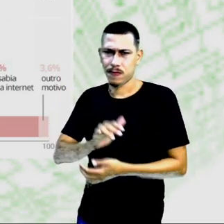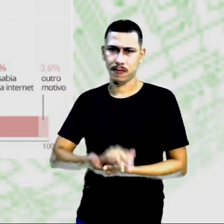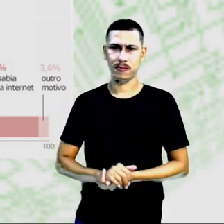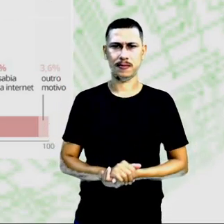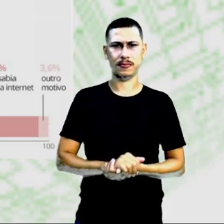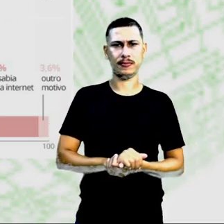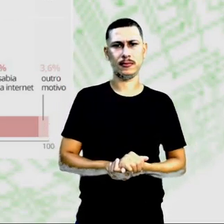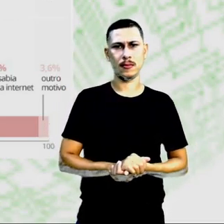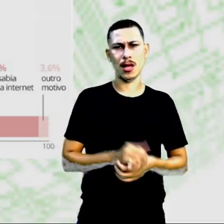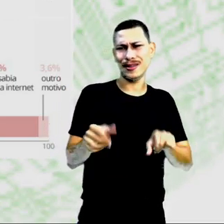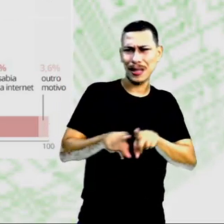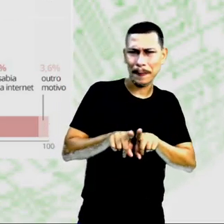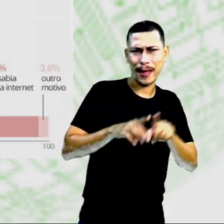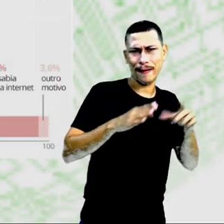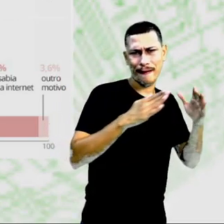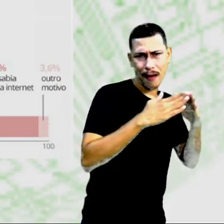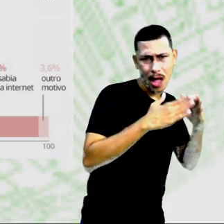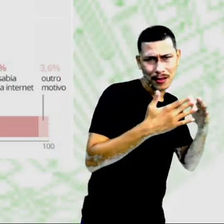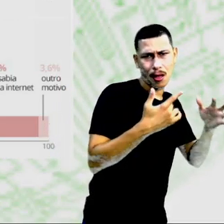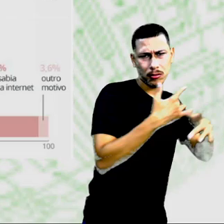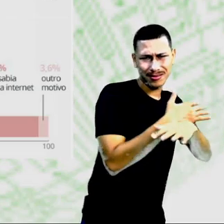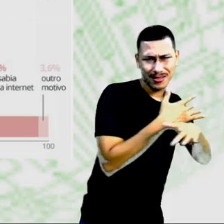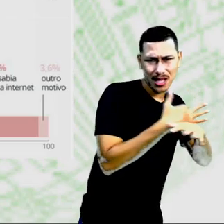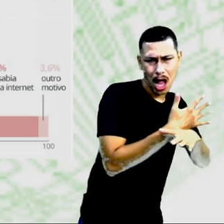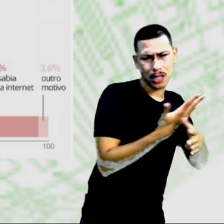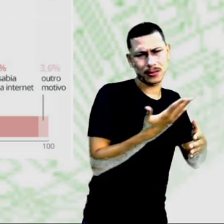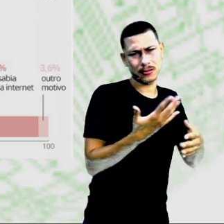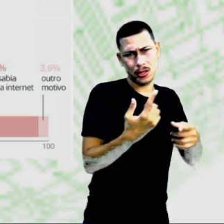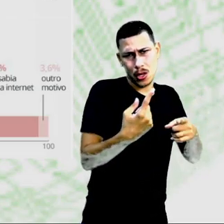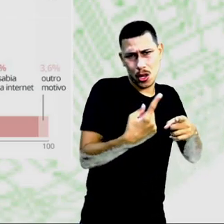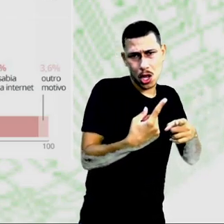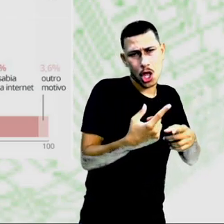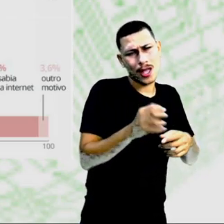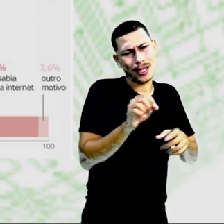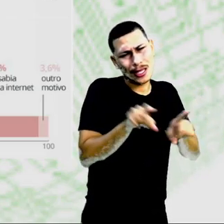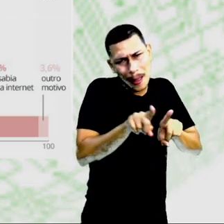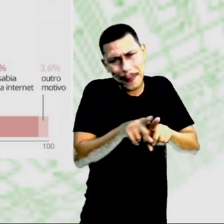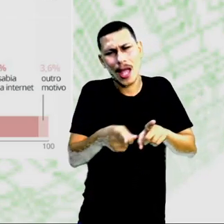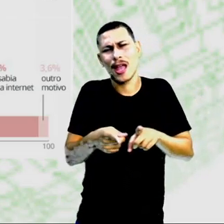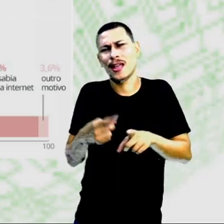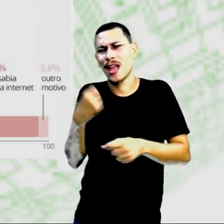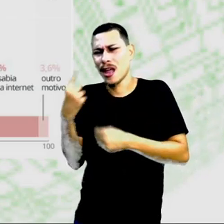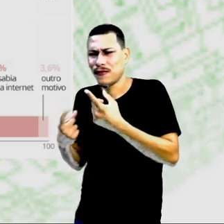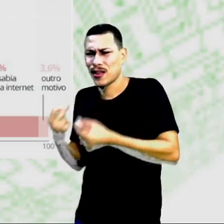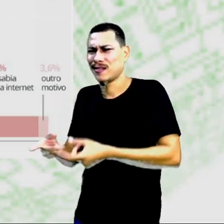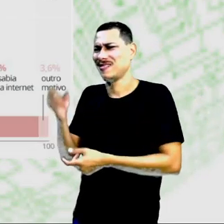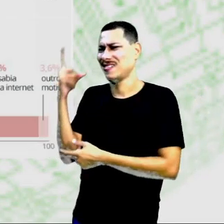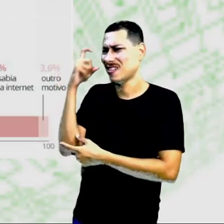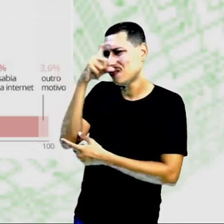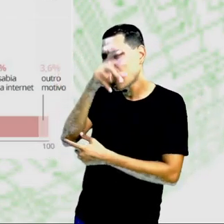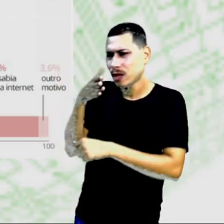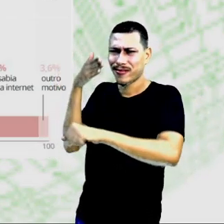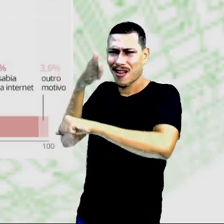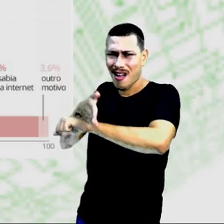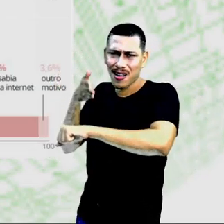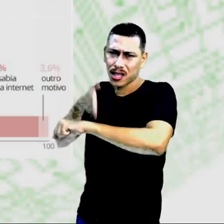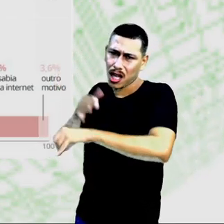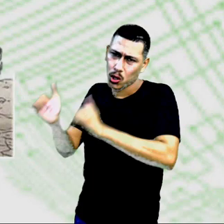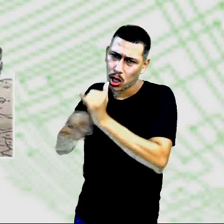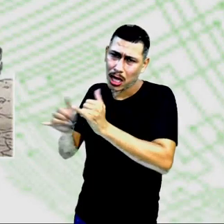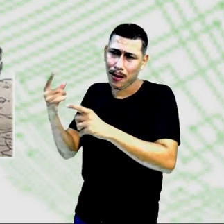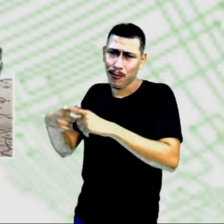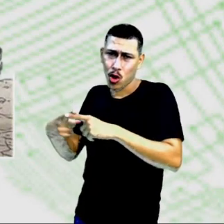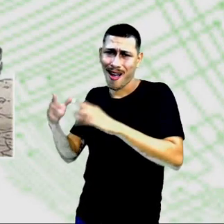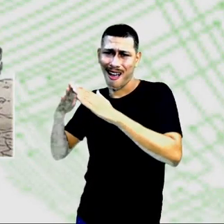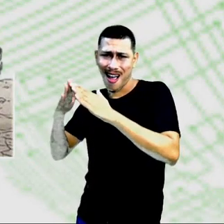Muitas casas urbanas, às vezes, porque está na zona rural. E assim tem vários motivos pelo qual as